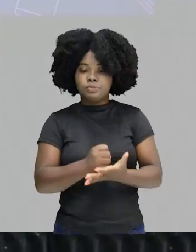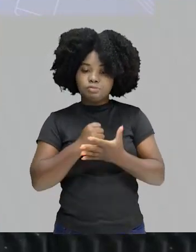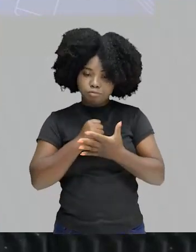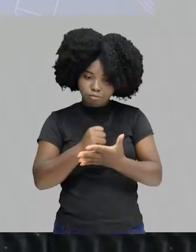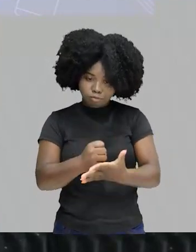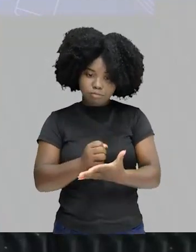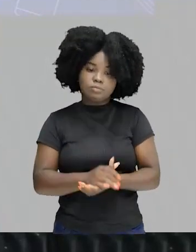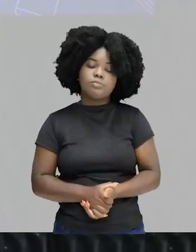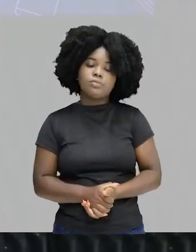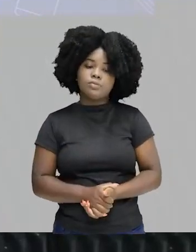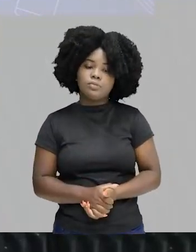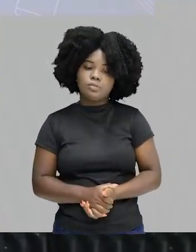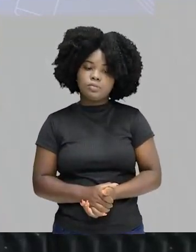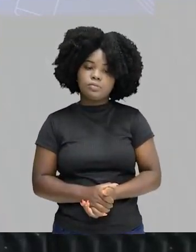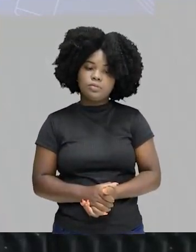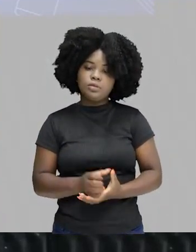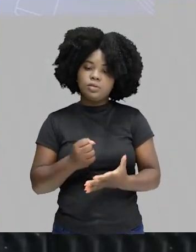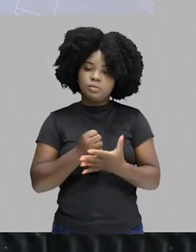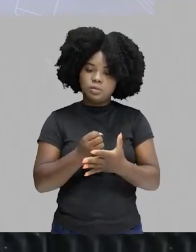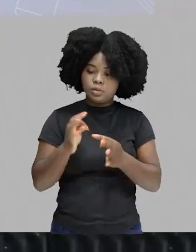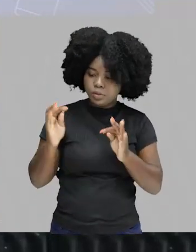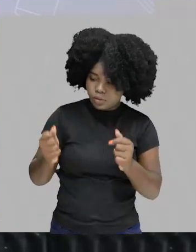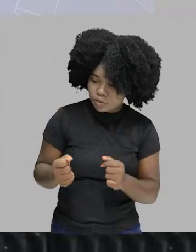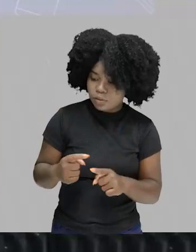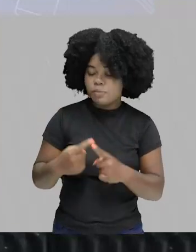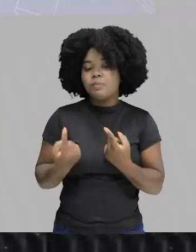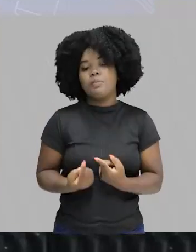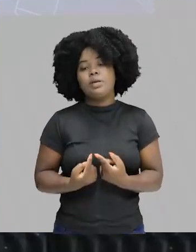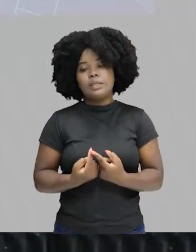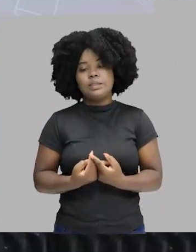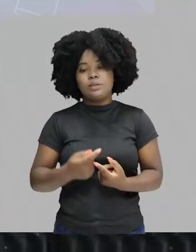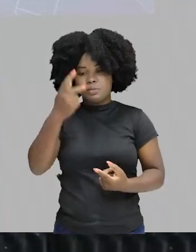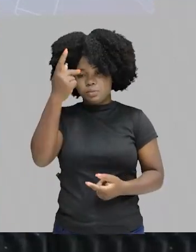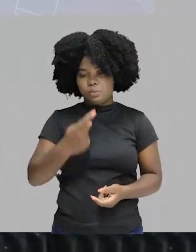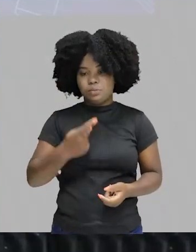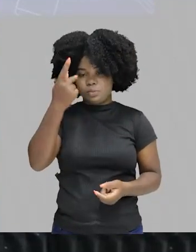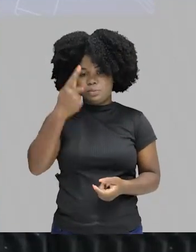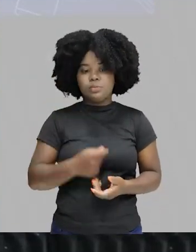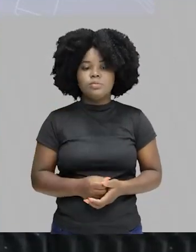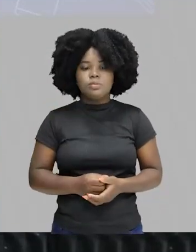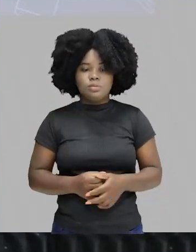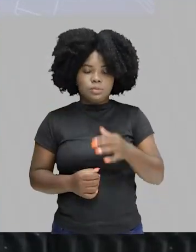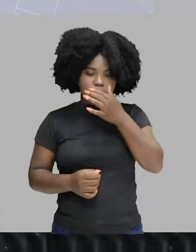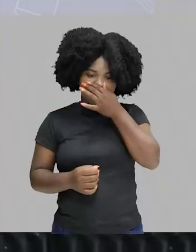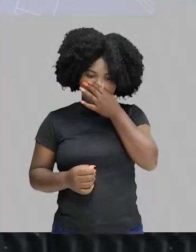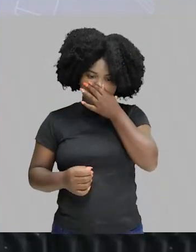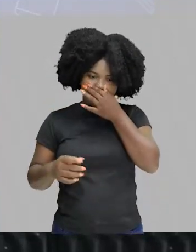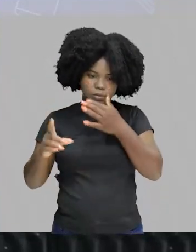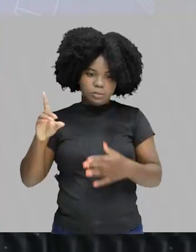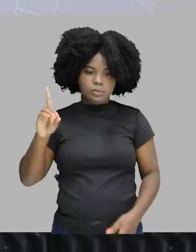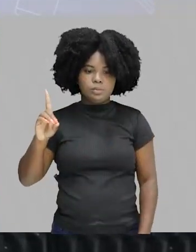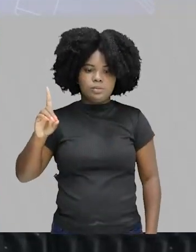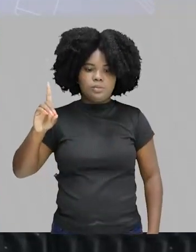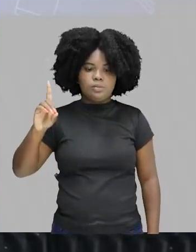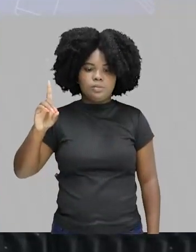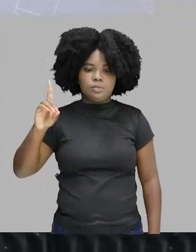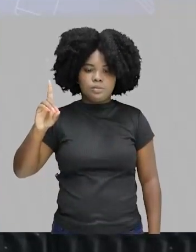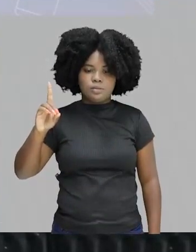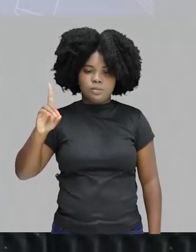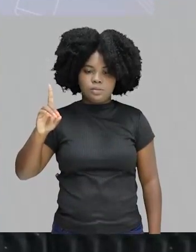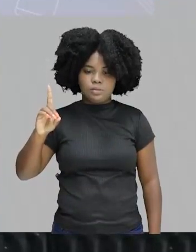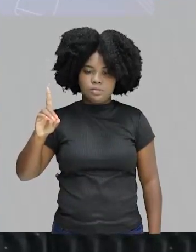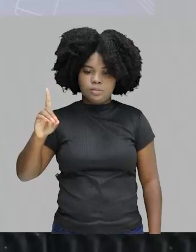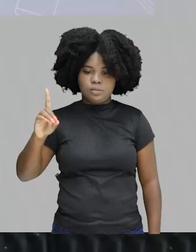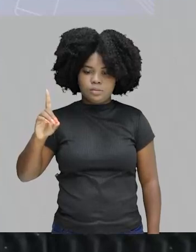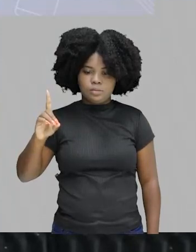Não para o benefício de todos, mas de si mesmo. Aqui está meio incoerente. Na ética nicômico, obra